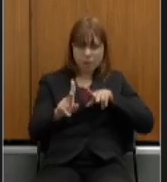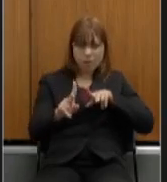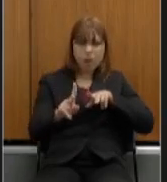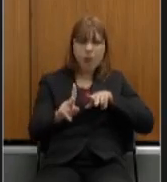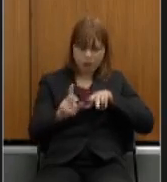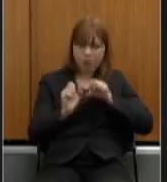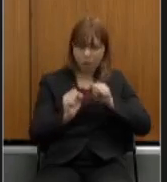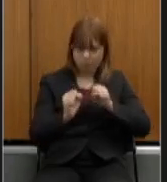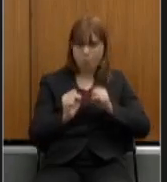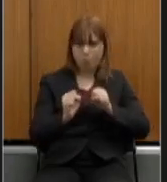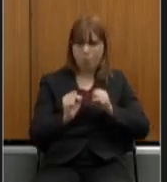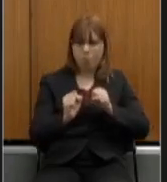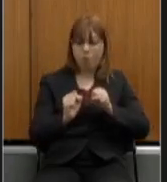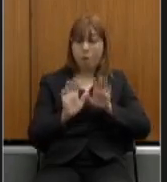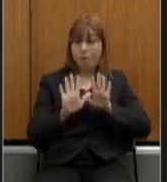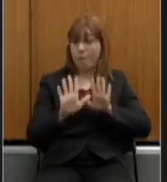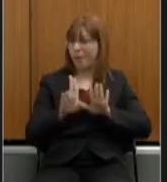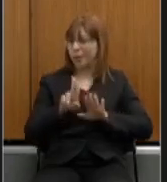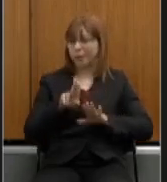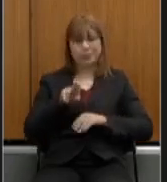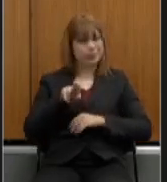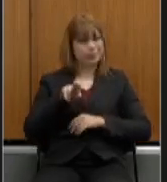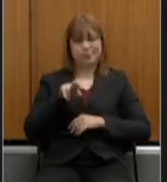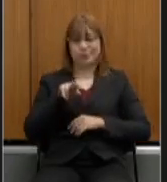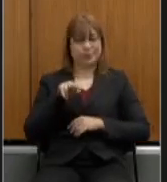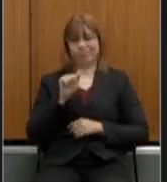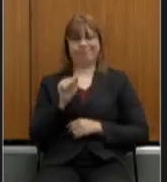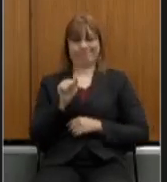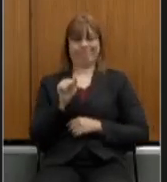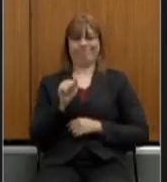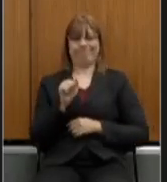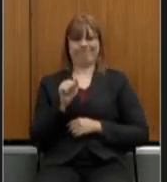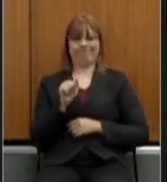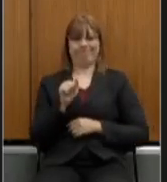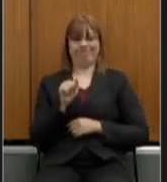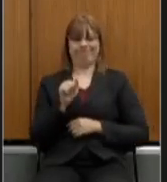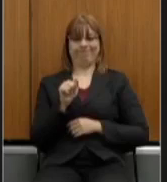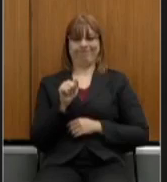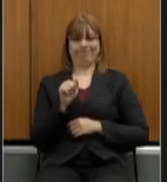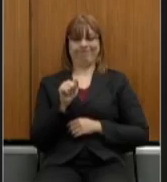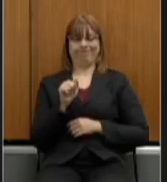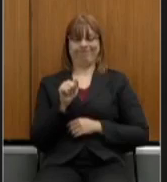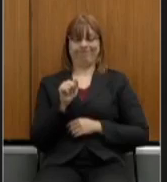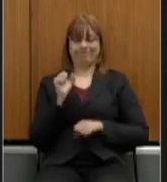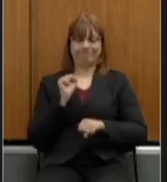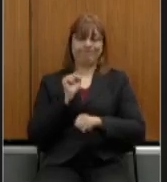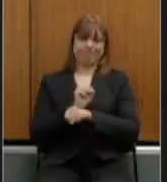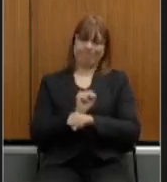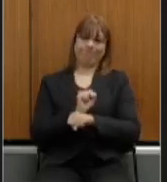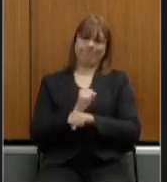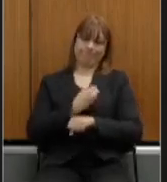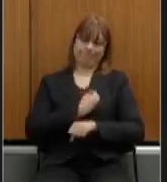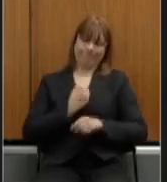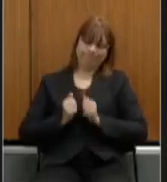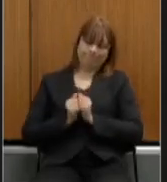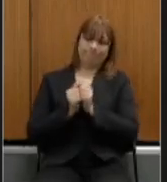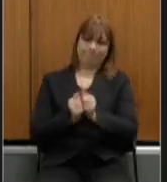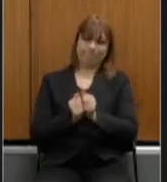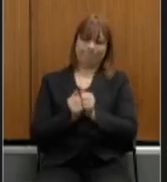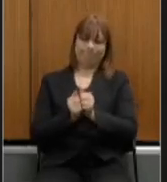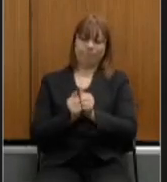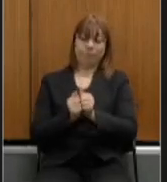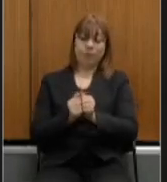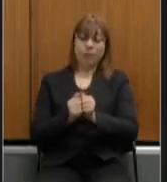mas jamais podemos abrir mão de continuarmos caminhando juntos porque somos